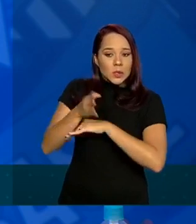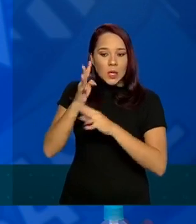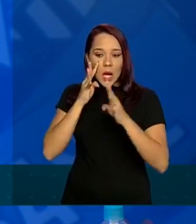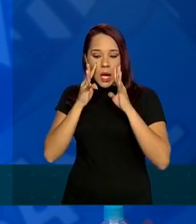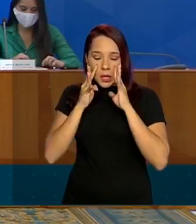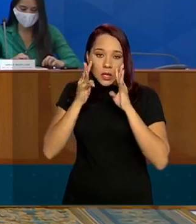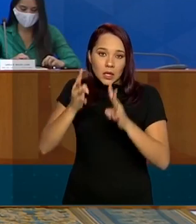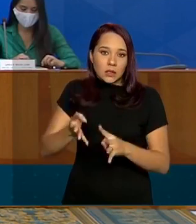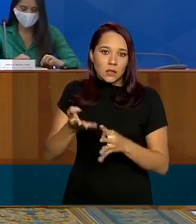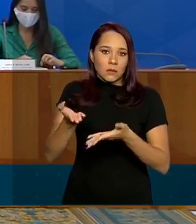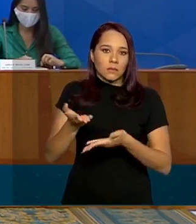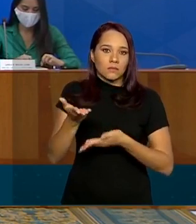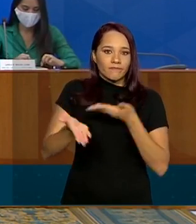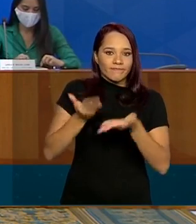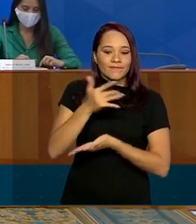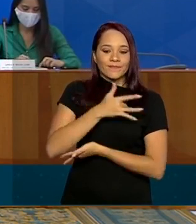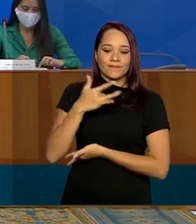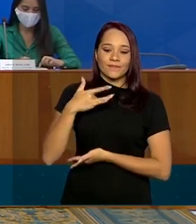atendimento.